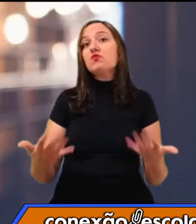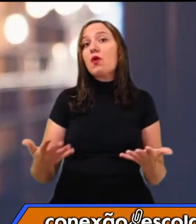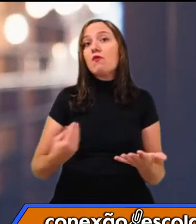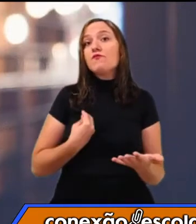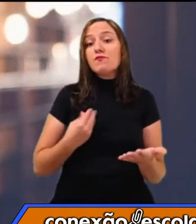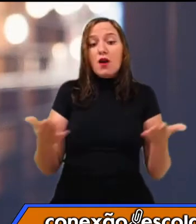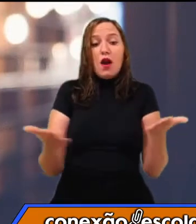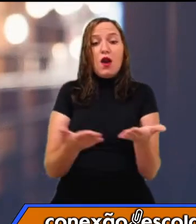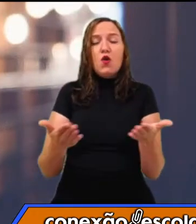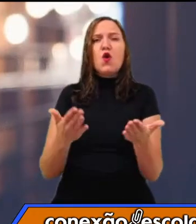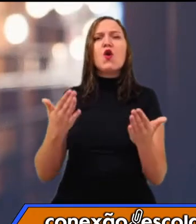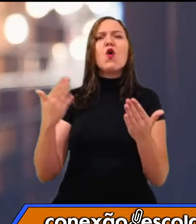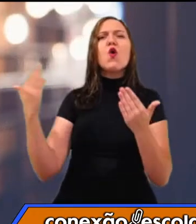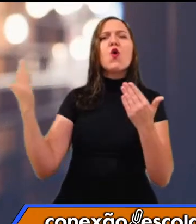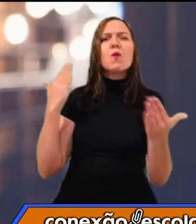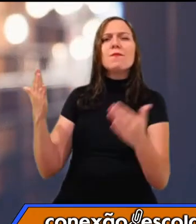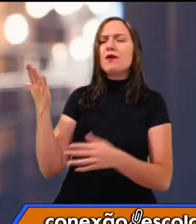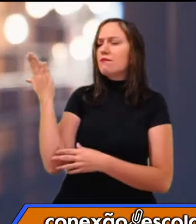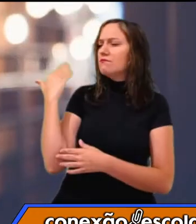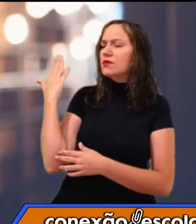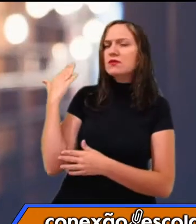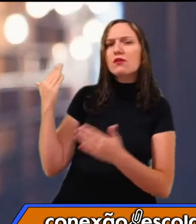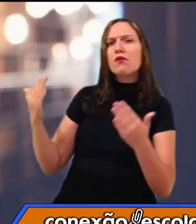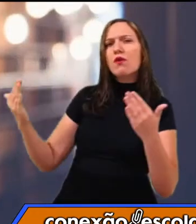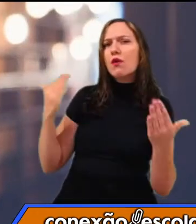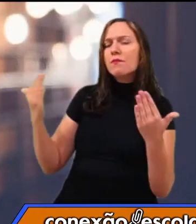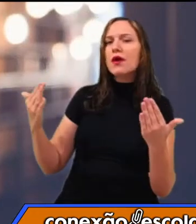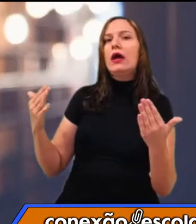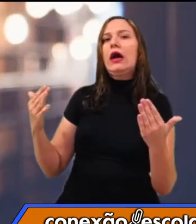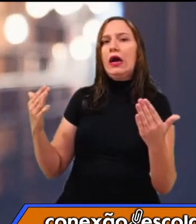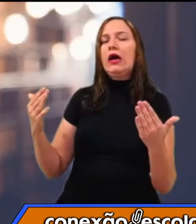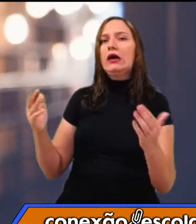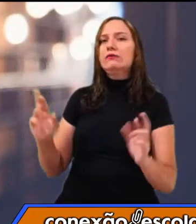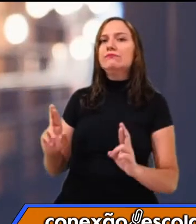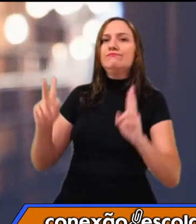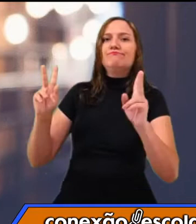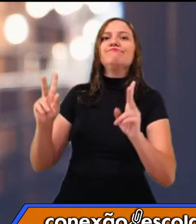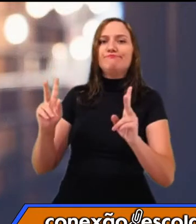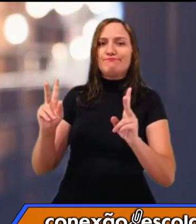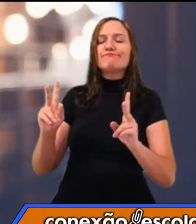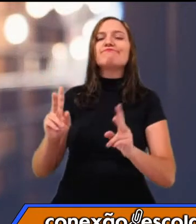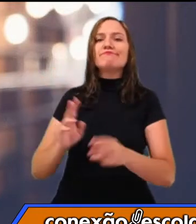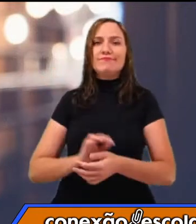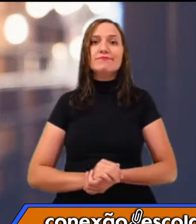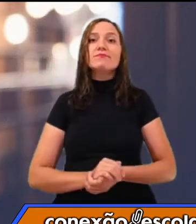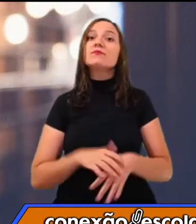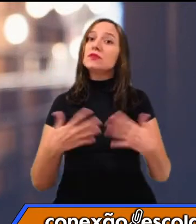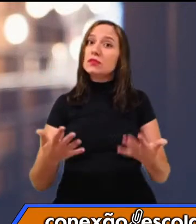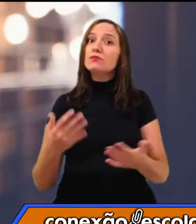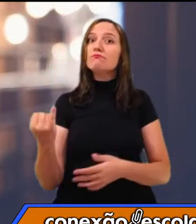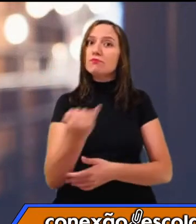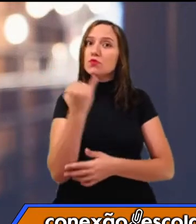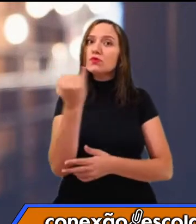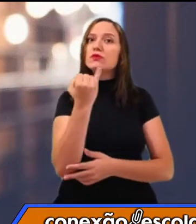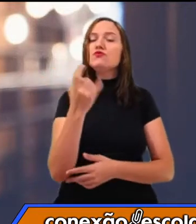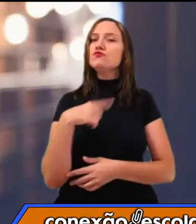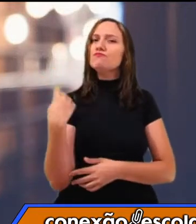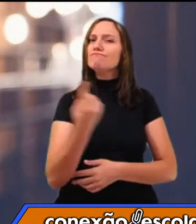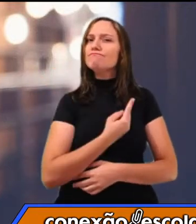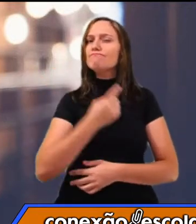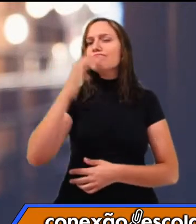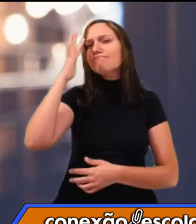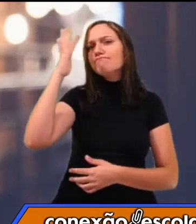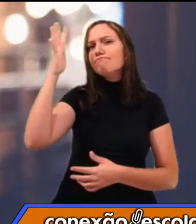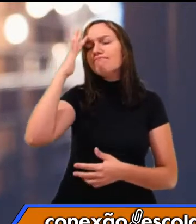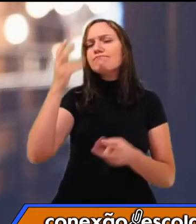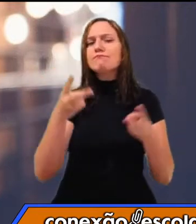presente que ela estava vivendo, né? Então, isso é uma coisa importante para a gente